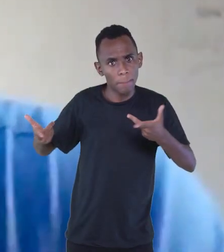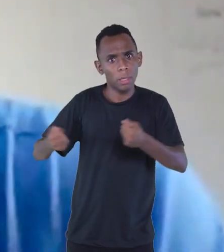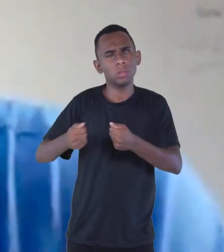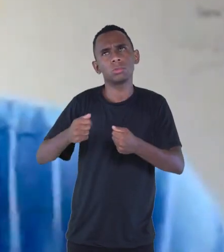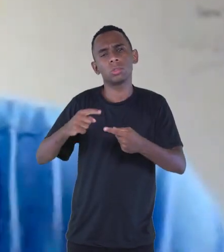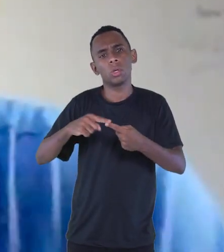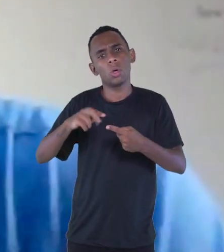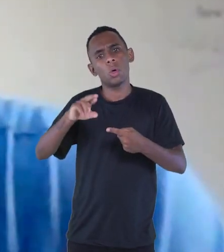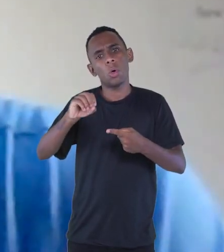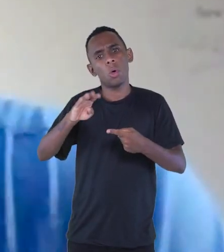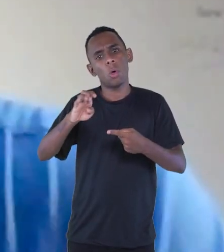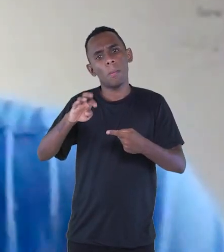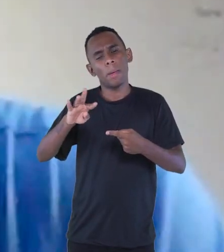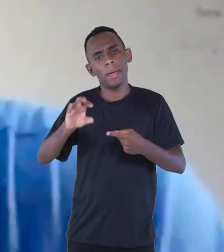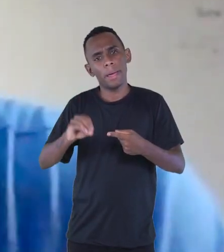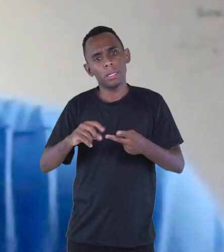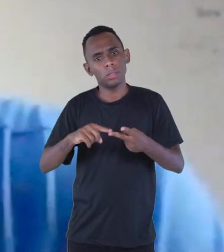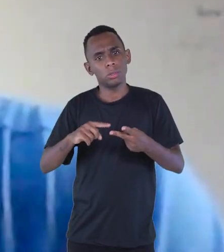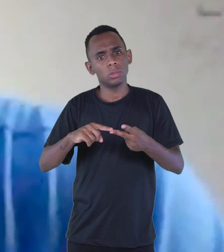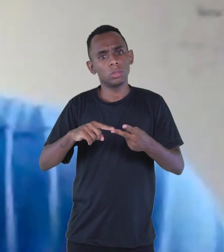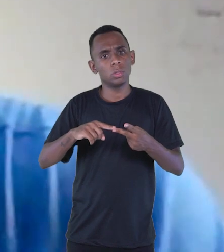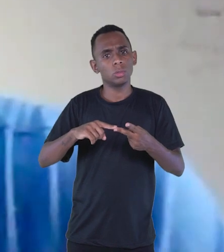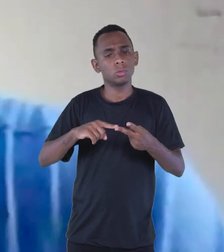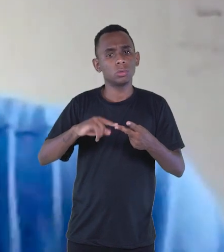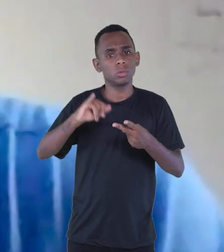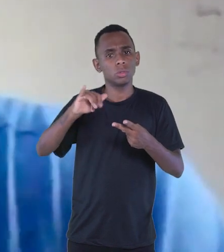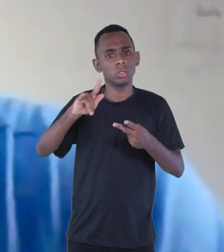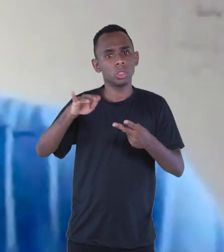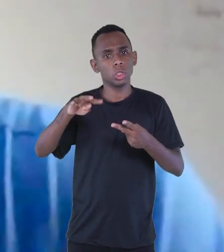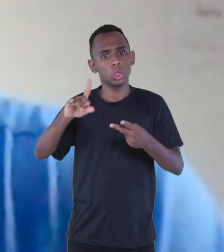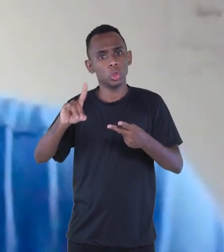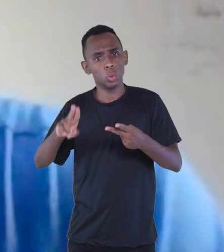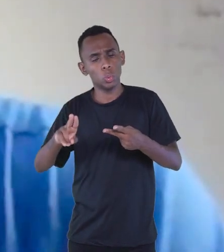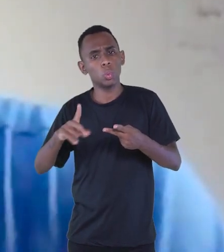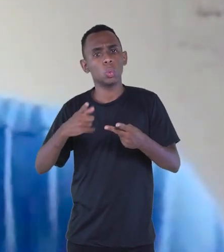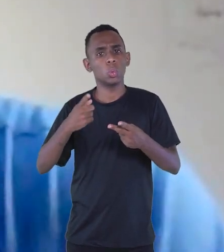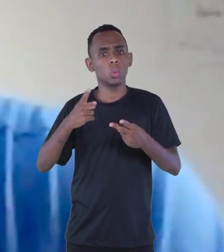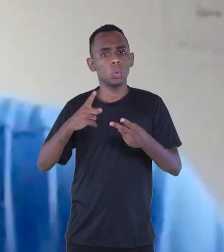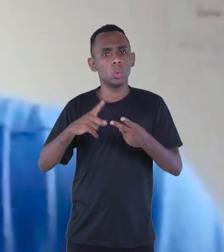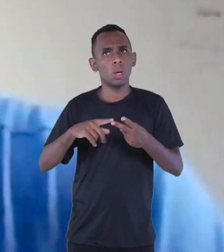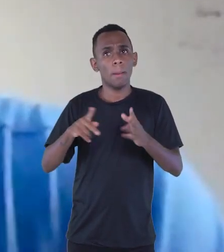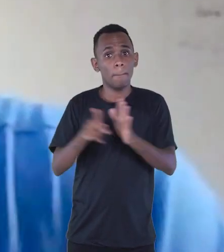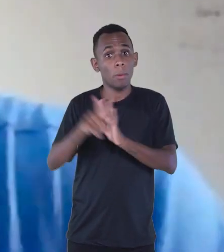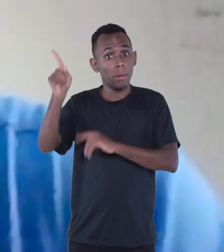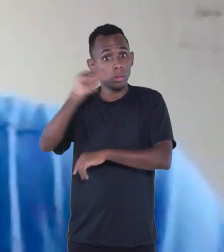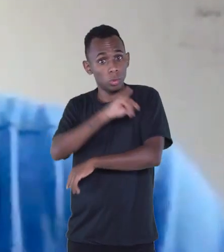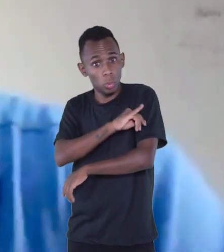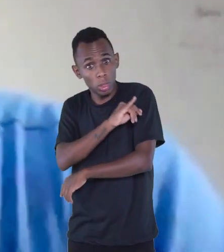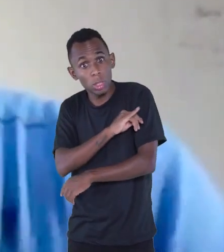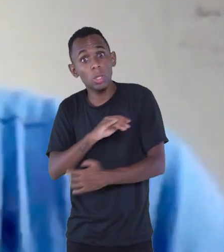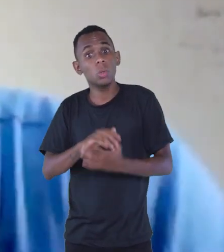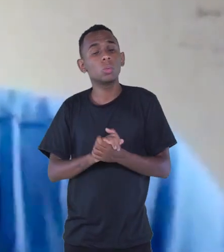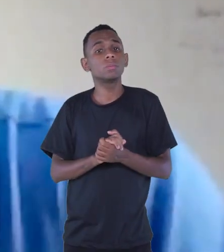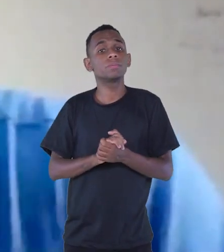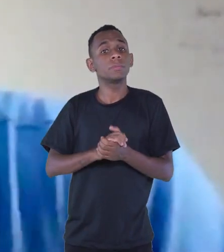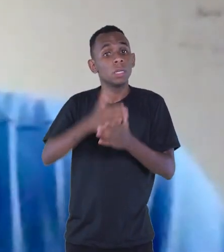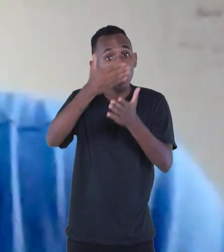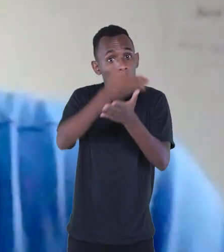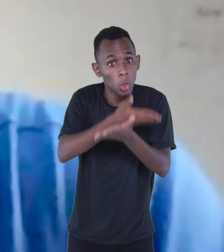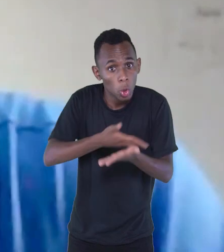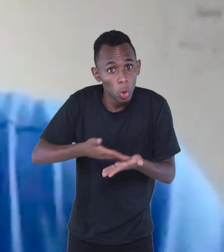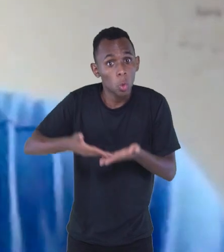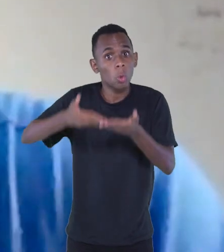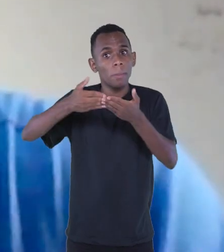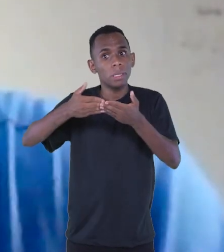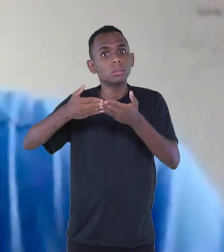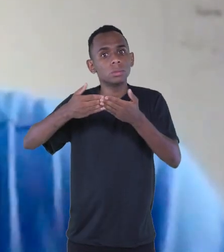Freitas, eu trouxe aqui Zé Boca, Gidu Saldanha, de Cabo Frio. E começo a frequentar